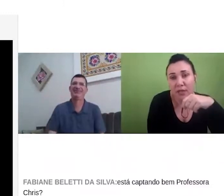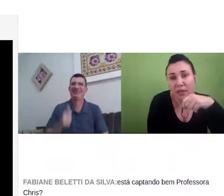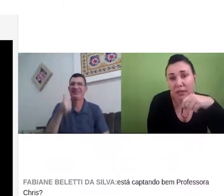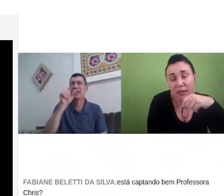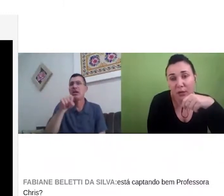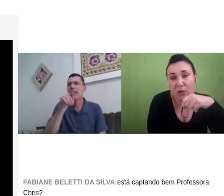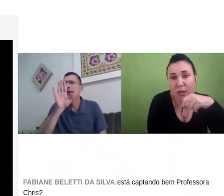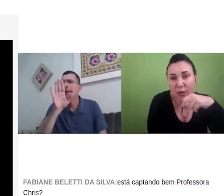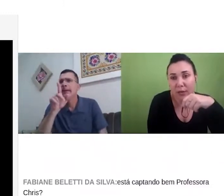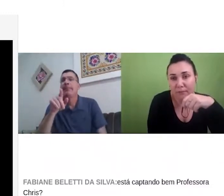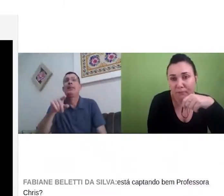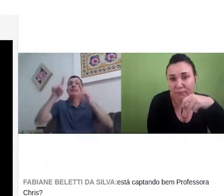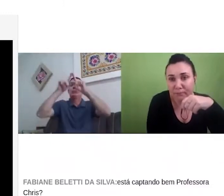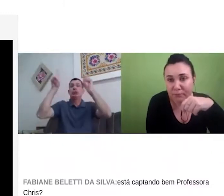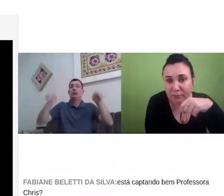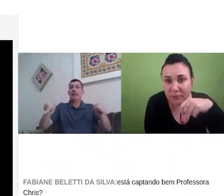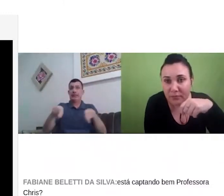e dar o nosso melhor.